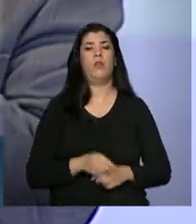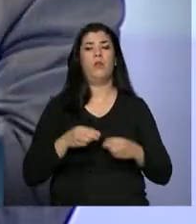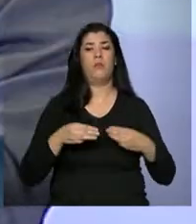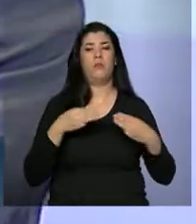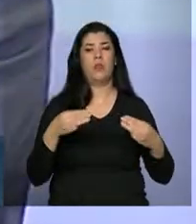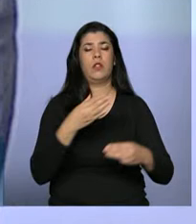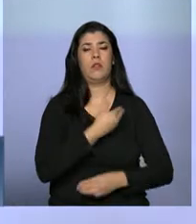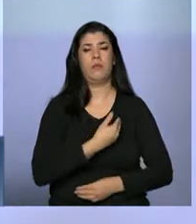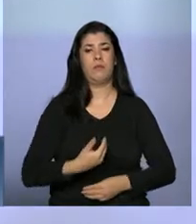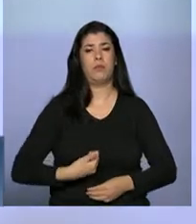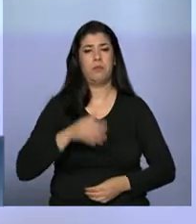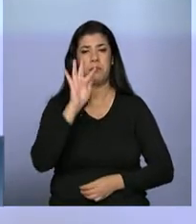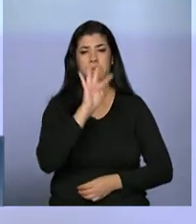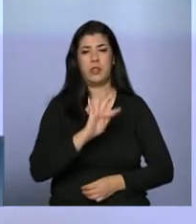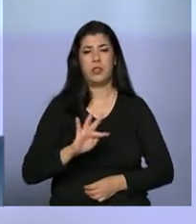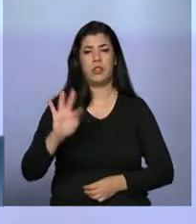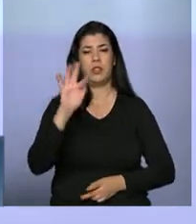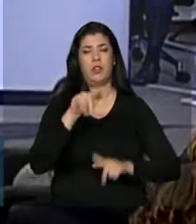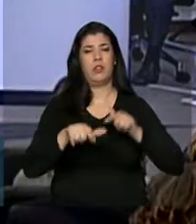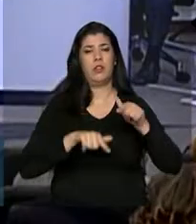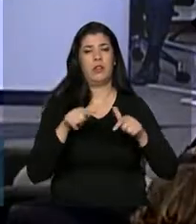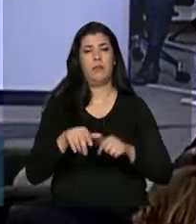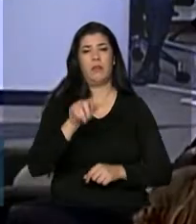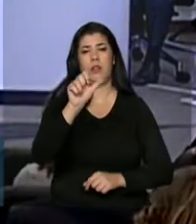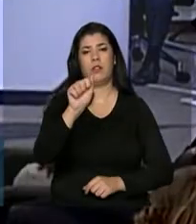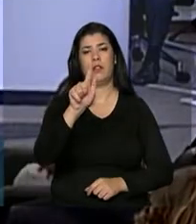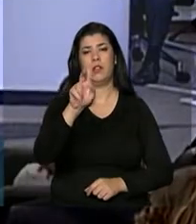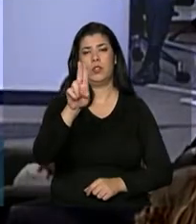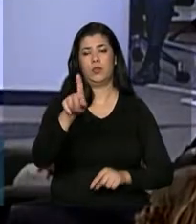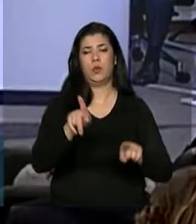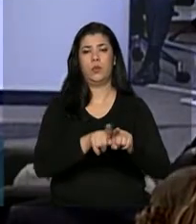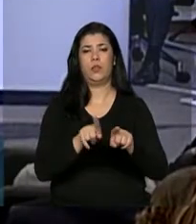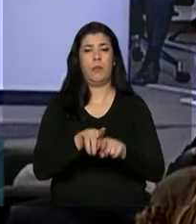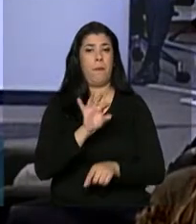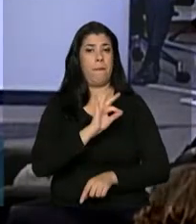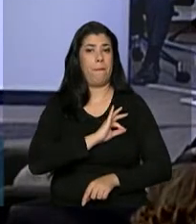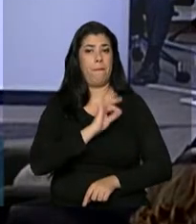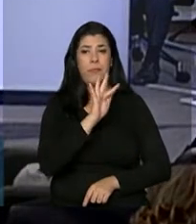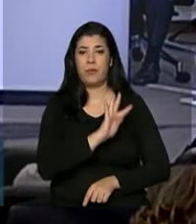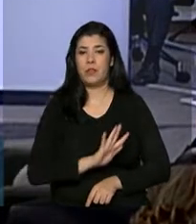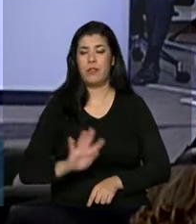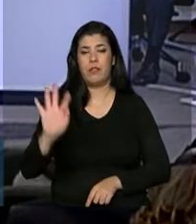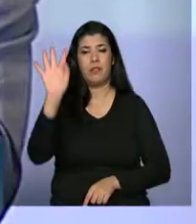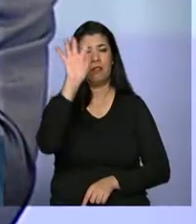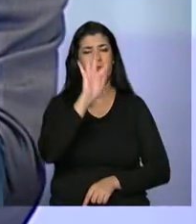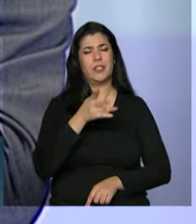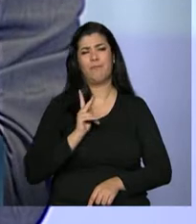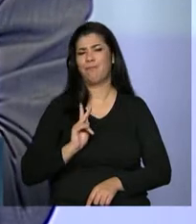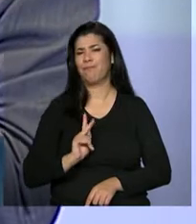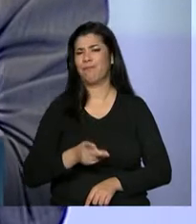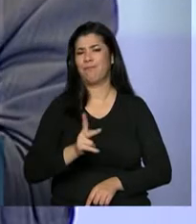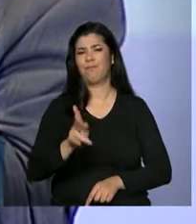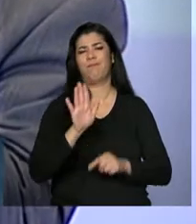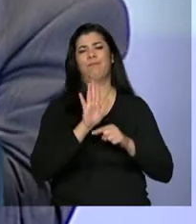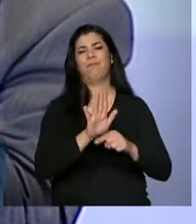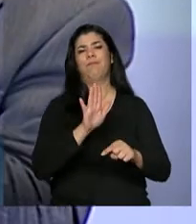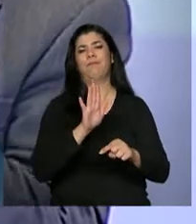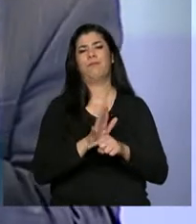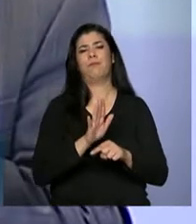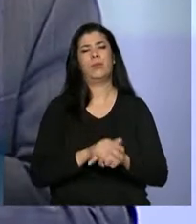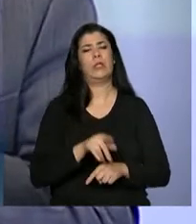Público Federal, a Advocacia Geral da União, a Polícia Federal, que está aqui, sem a Polícia Federal, jamais poderíamos realizar